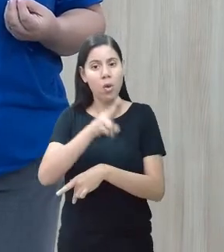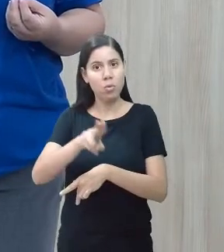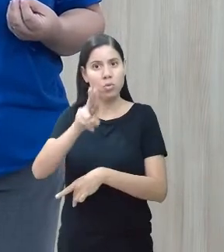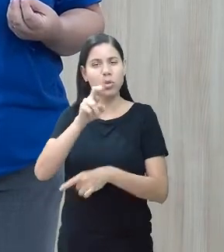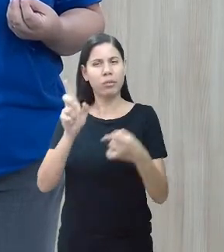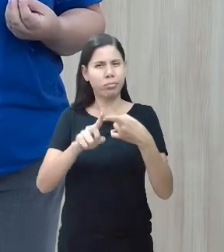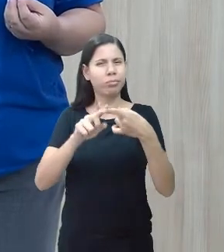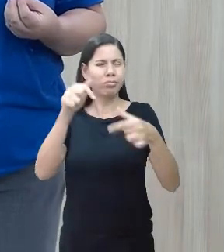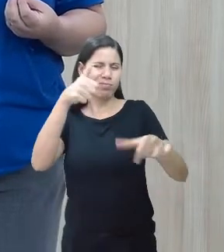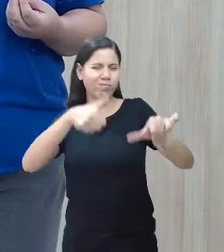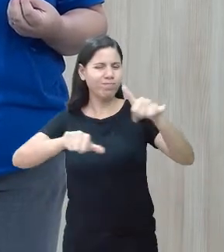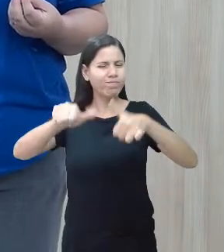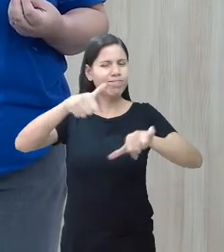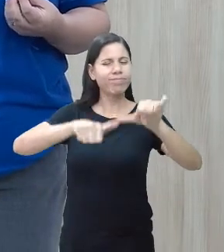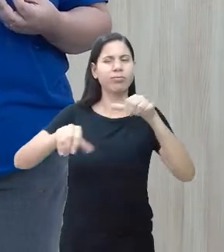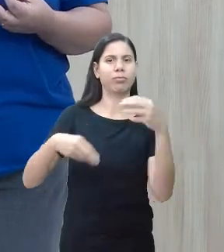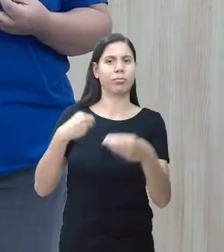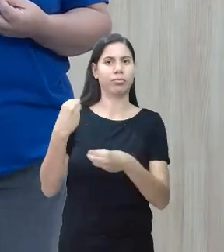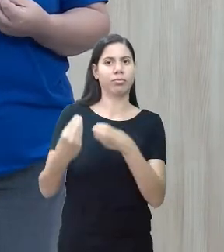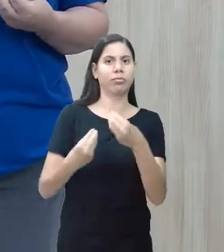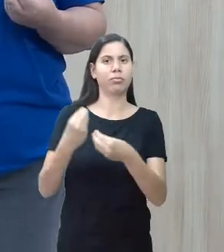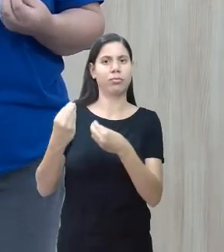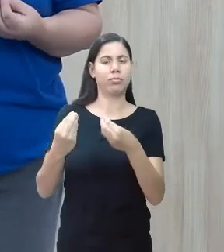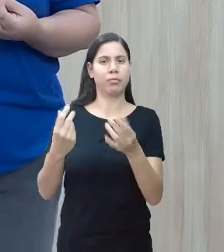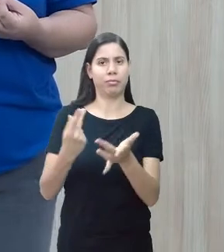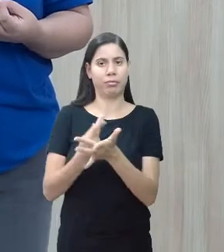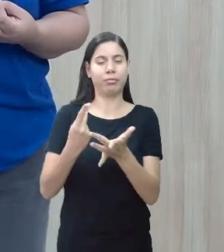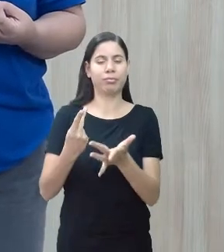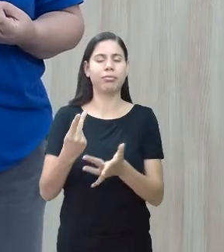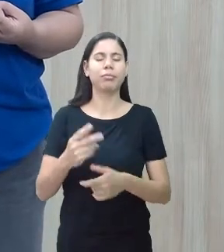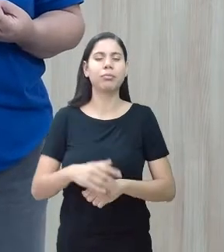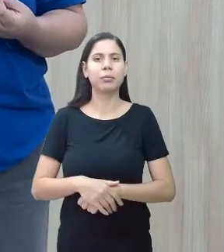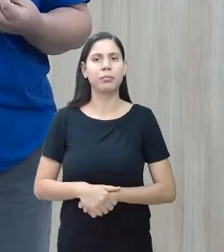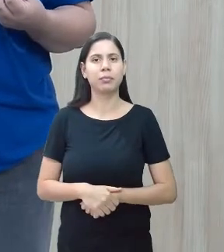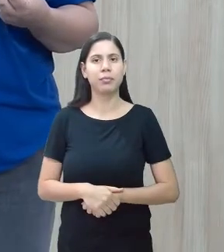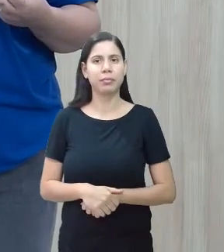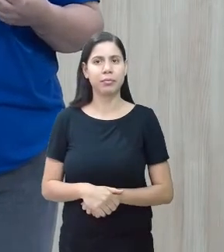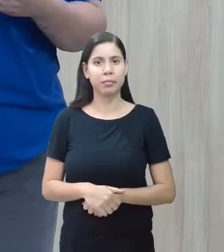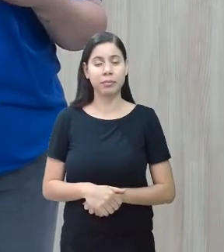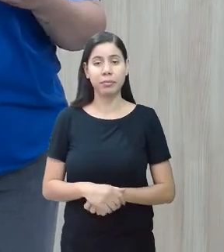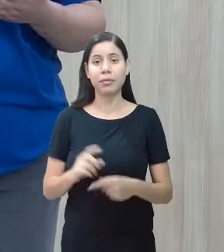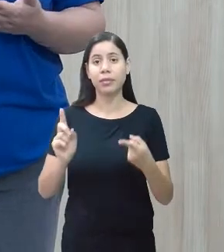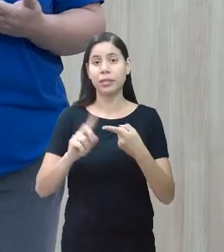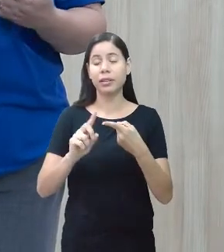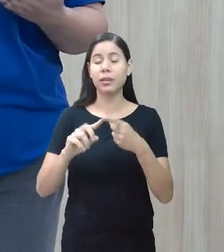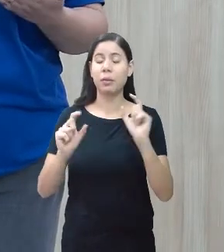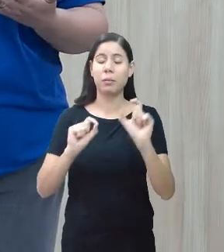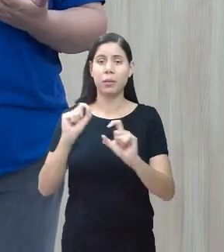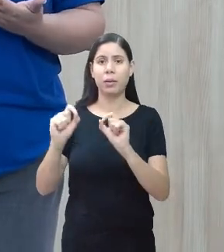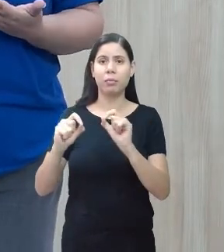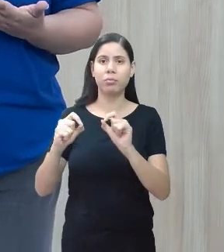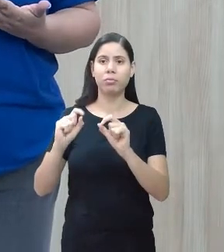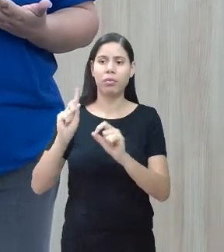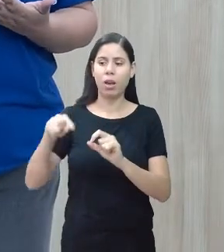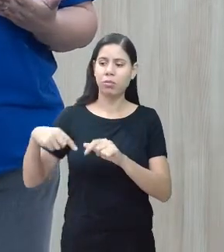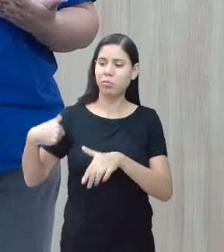avaliação, não é? Desse protótipo, vamos dizer assim, e da contínua